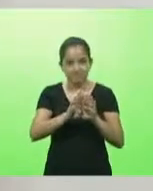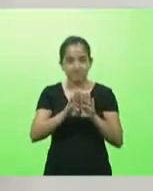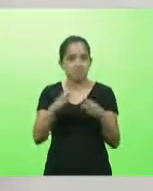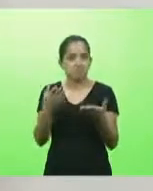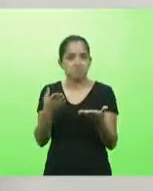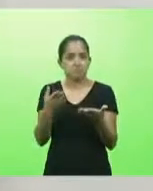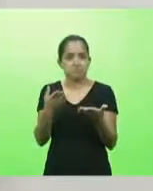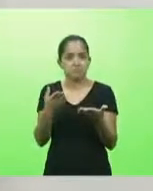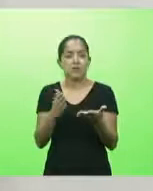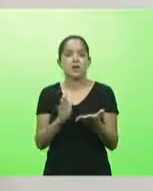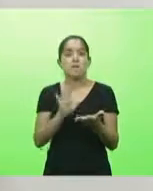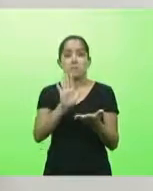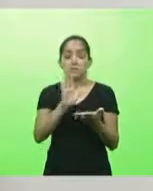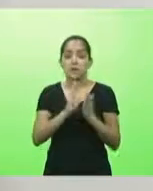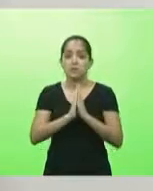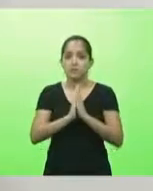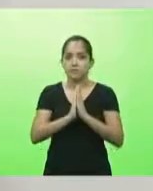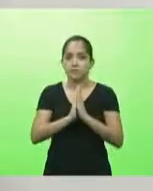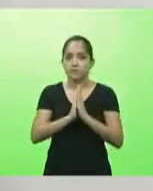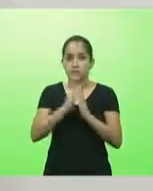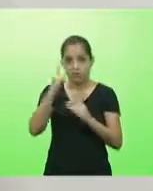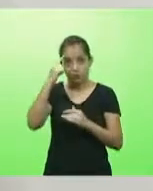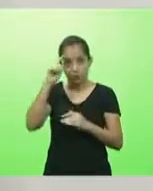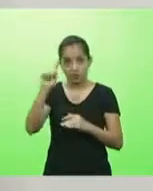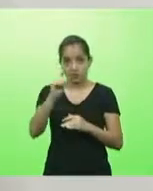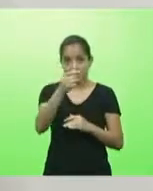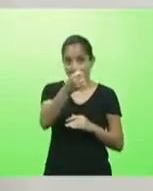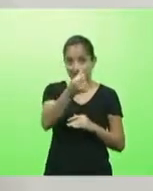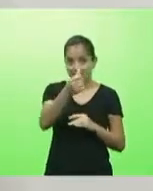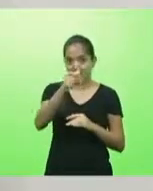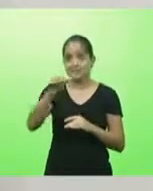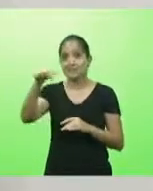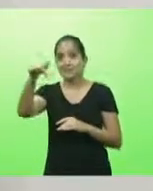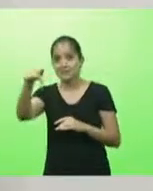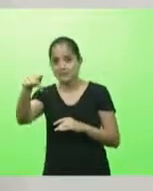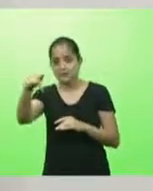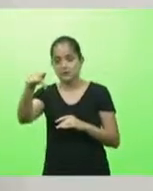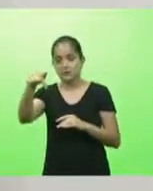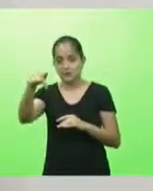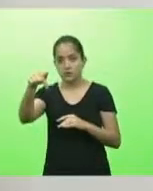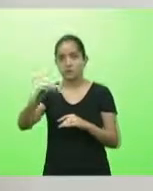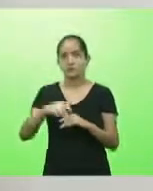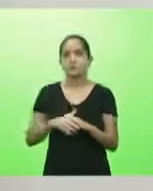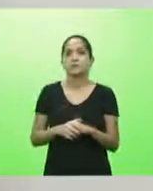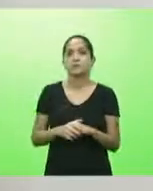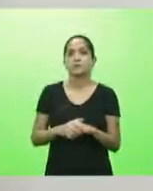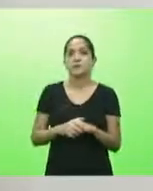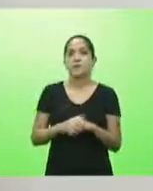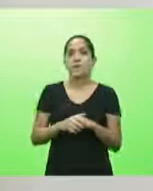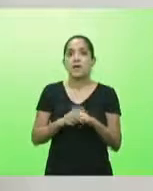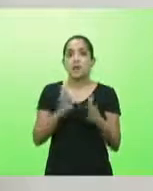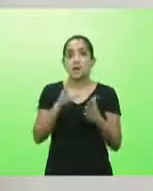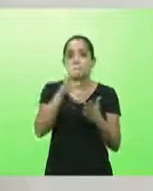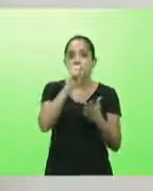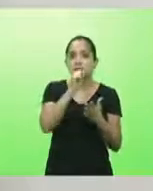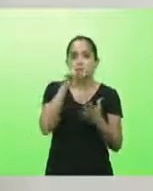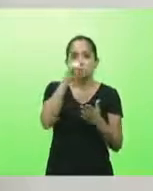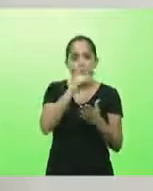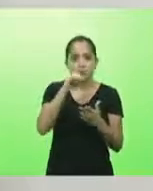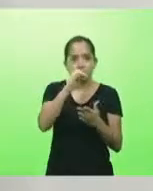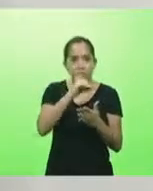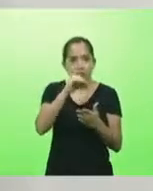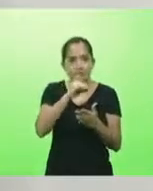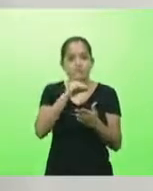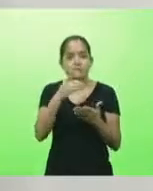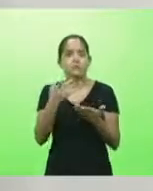mas eu vou fazer meu apelo. No próximo dia 6 e 7, no próximo dia 6 e 7, é o fim de semana cheio. É aquele